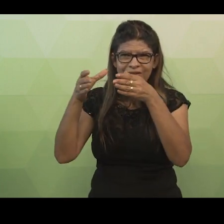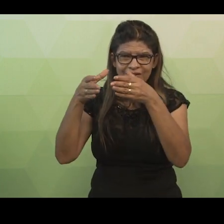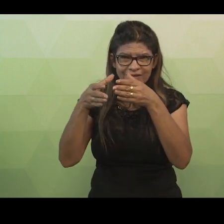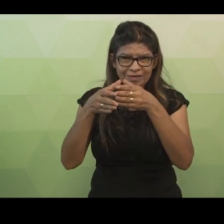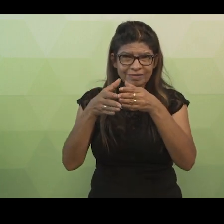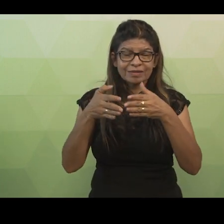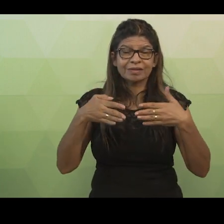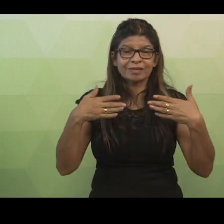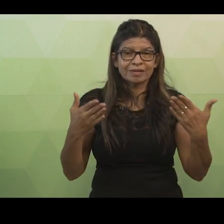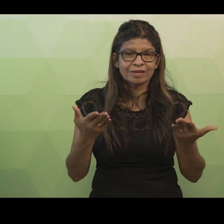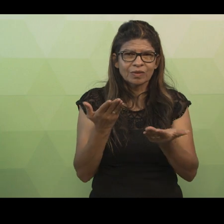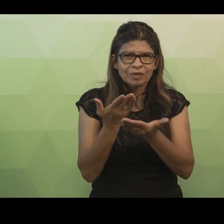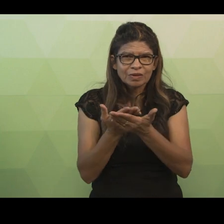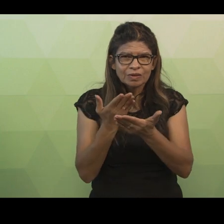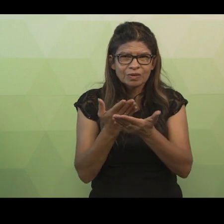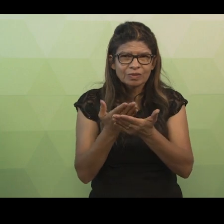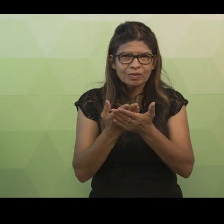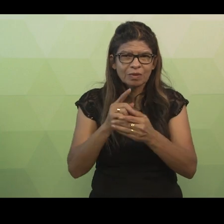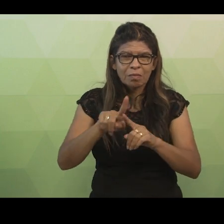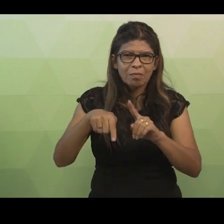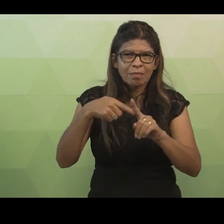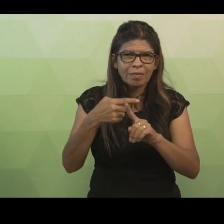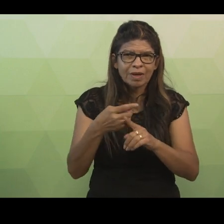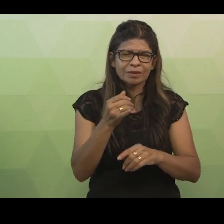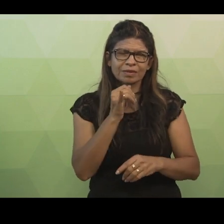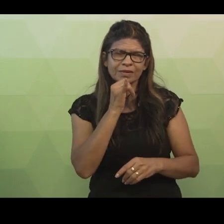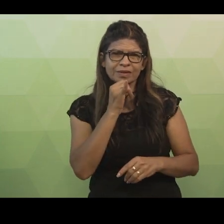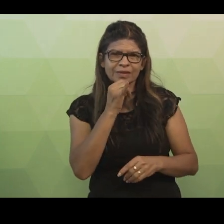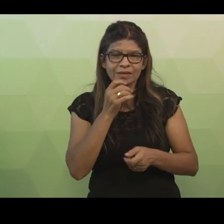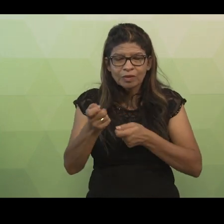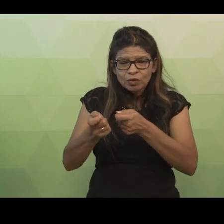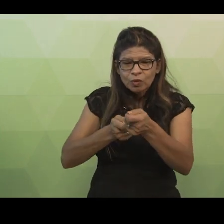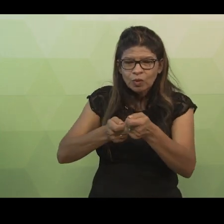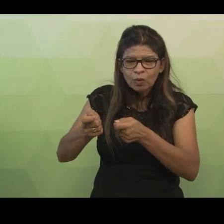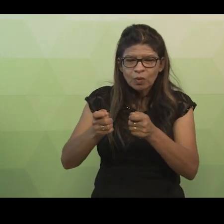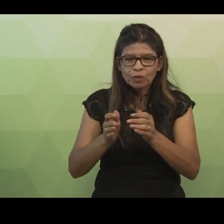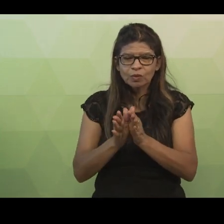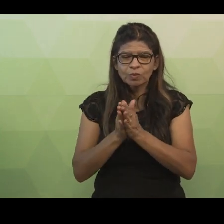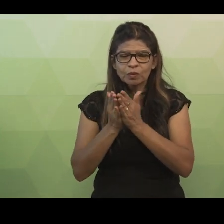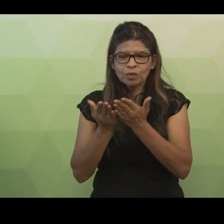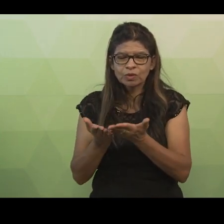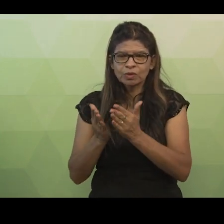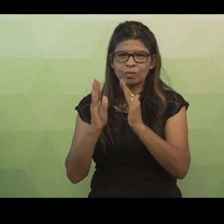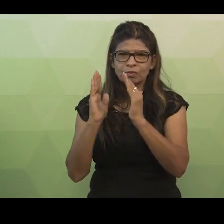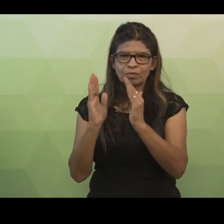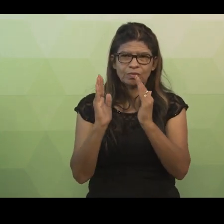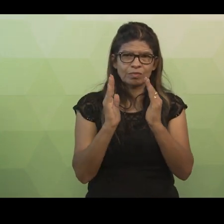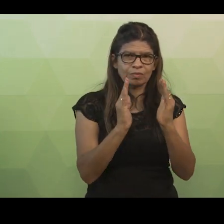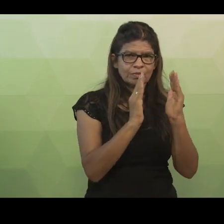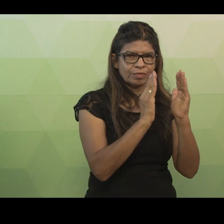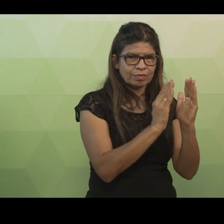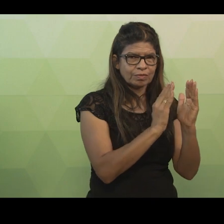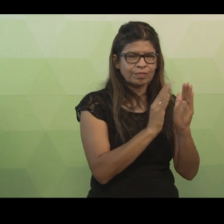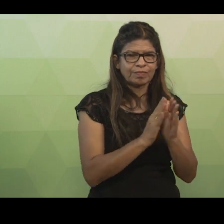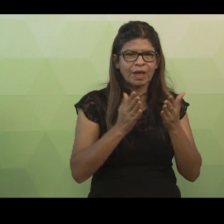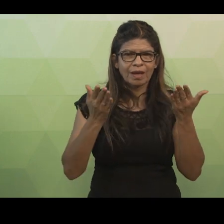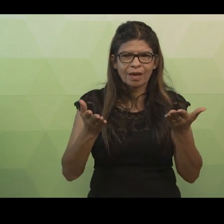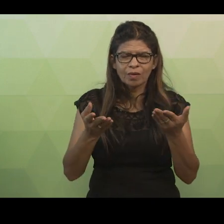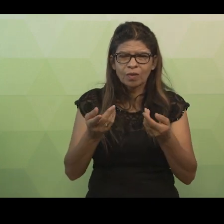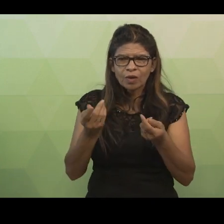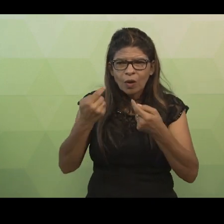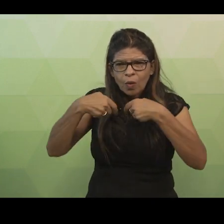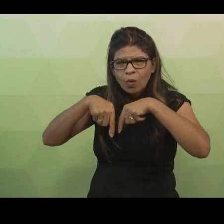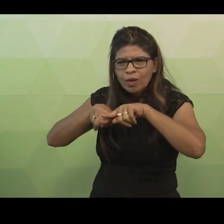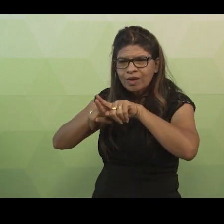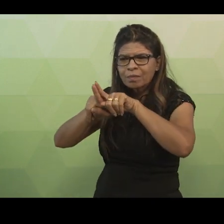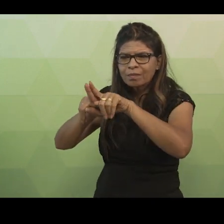estudar, então, mais um exemplo do sistema de controle de biblioteca. Agora, para o caso de uso, controlar empréstimo de livro.